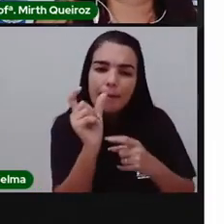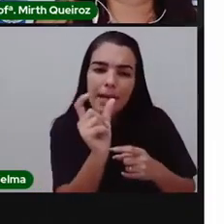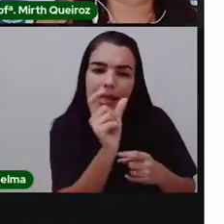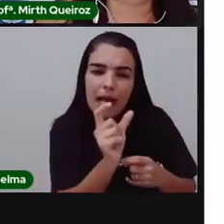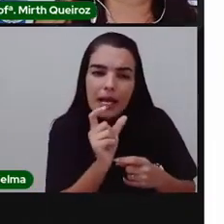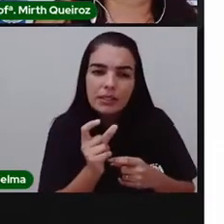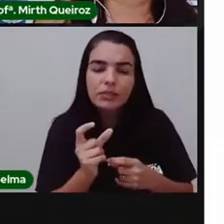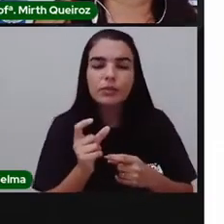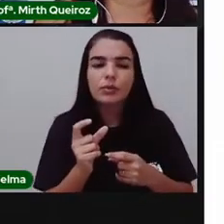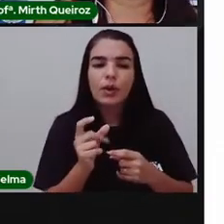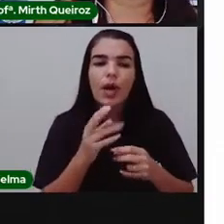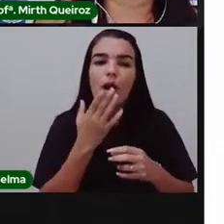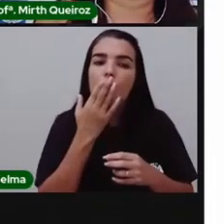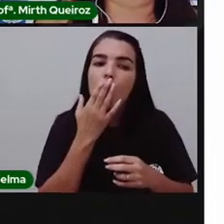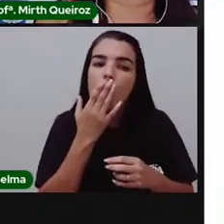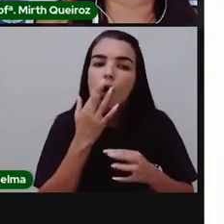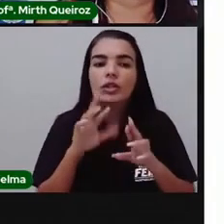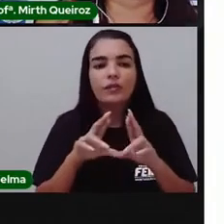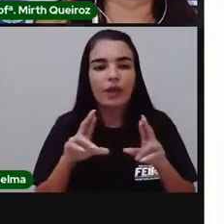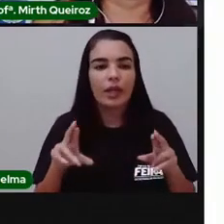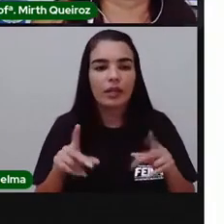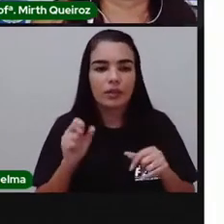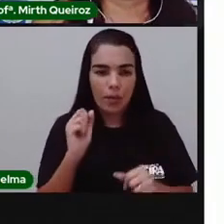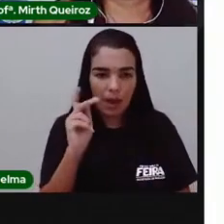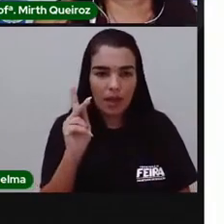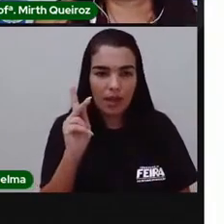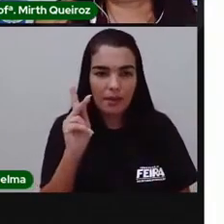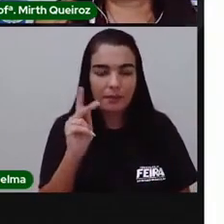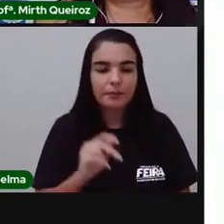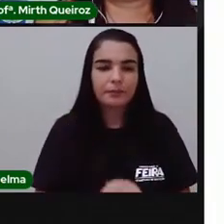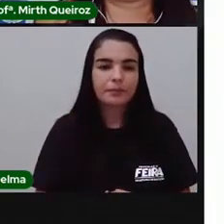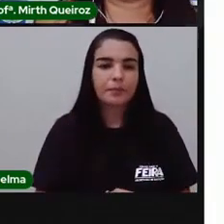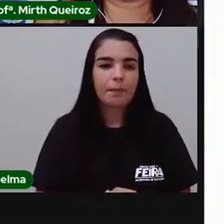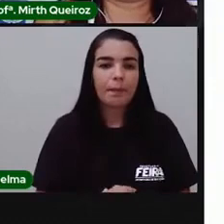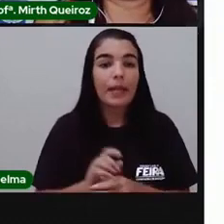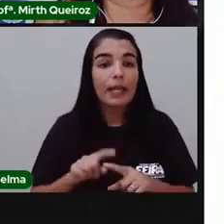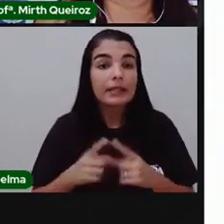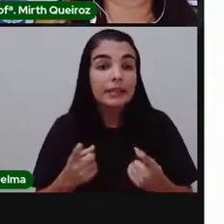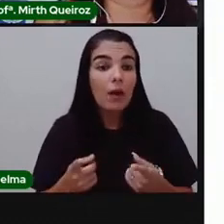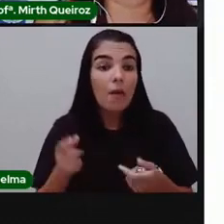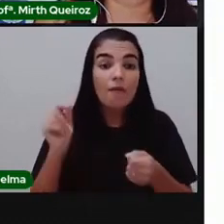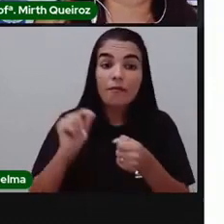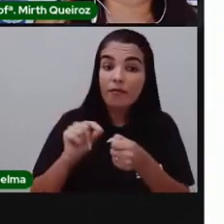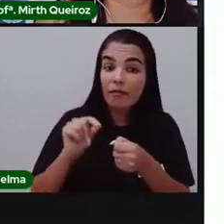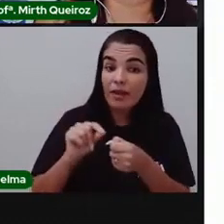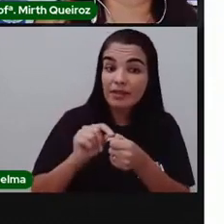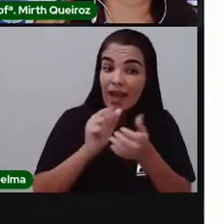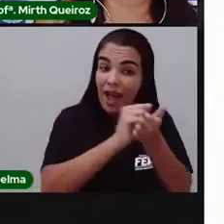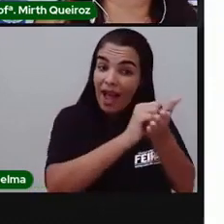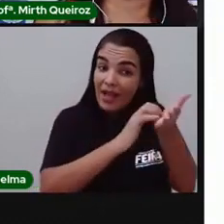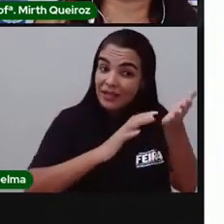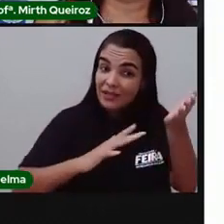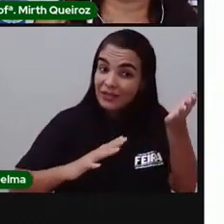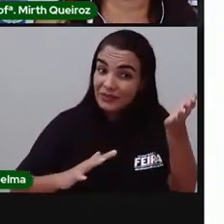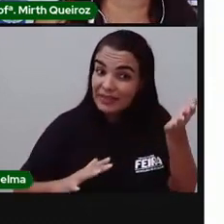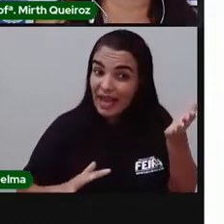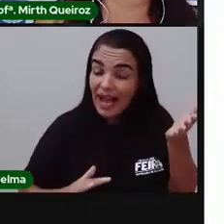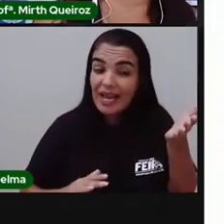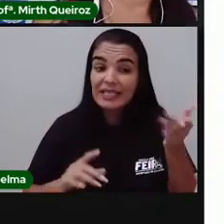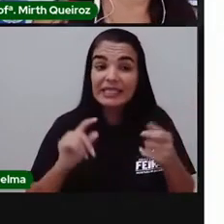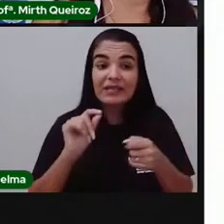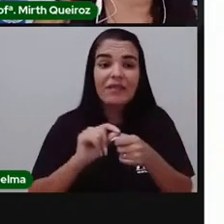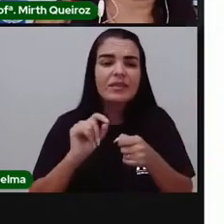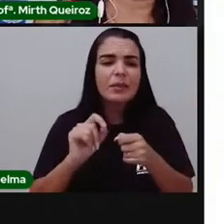à figura que vocês forem construir. Ao realizar essa atividade, exploramos o desenvolvimento de várias